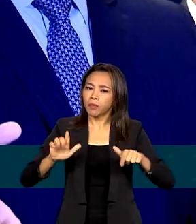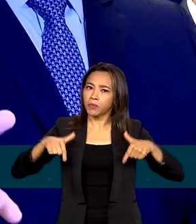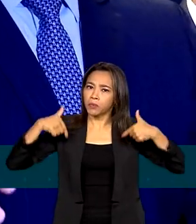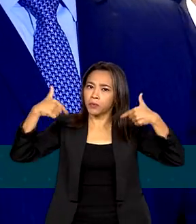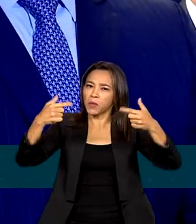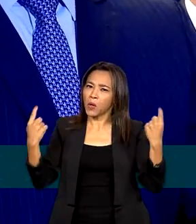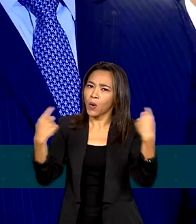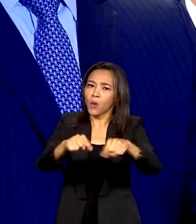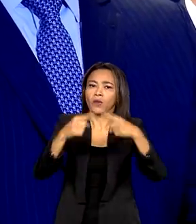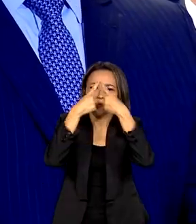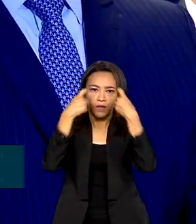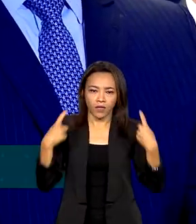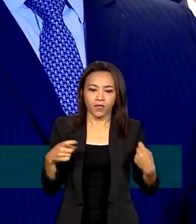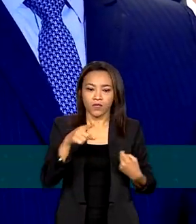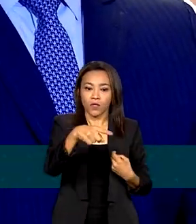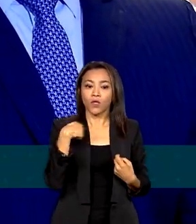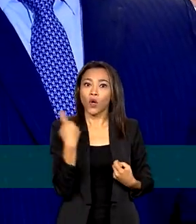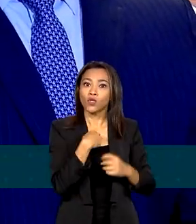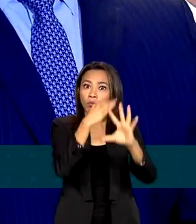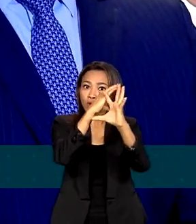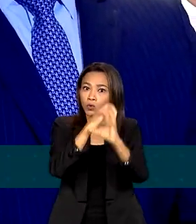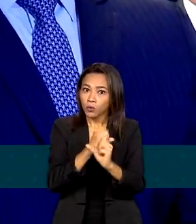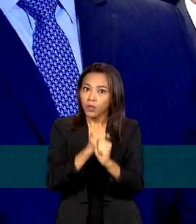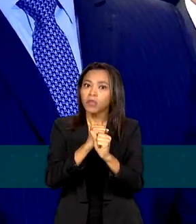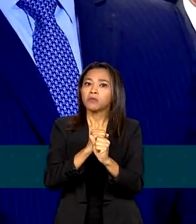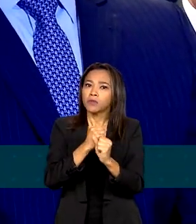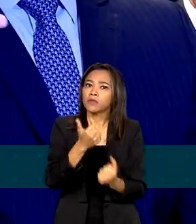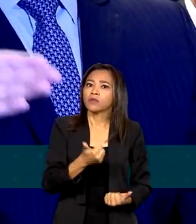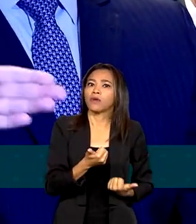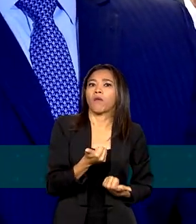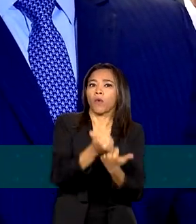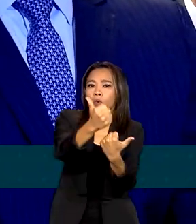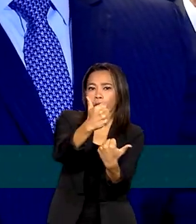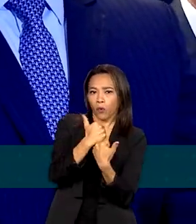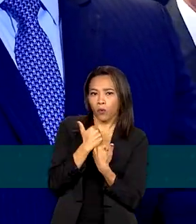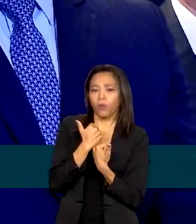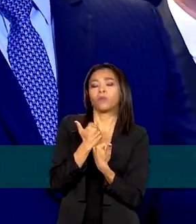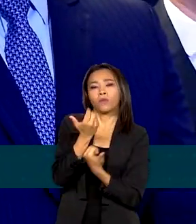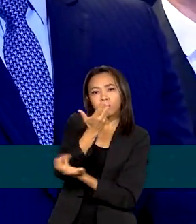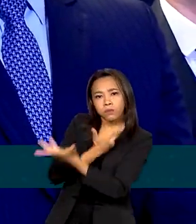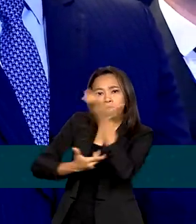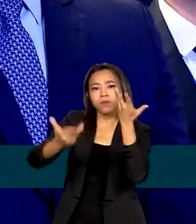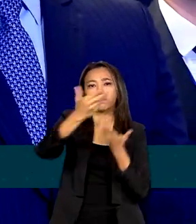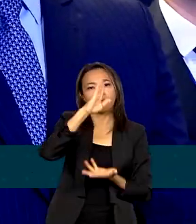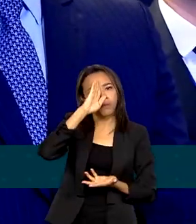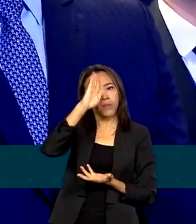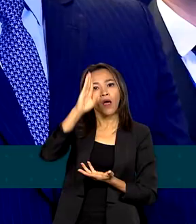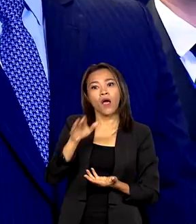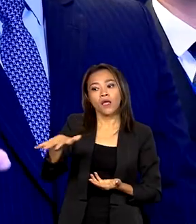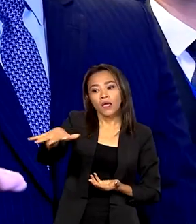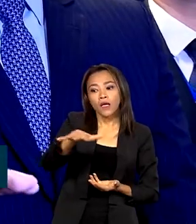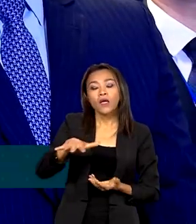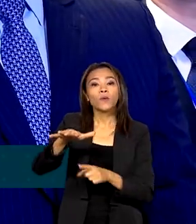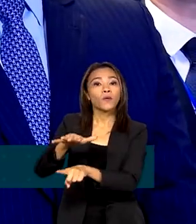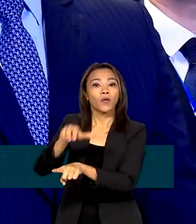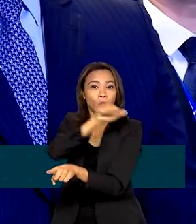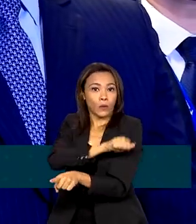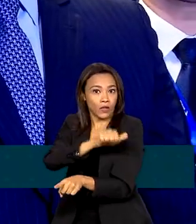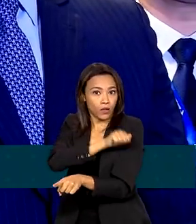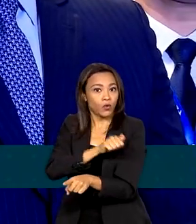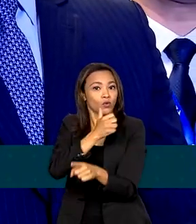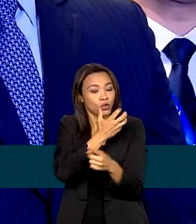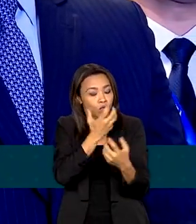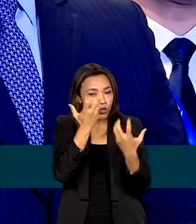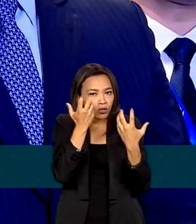ampliando essas forças cooperativas com os estados, inclusive, obviamente, o Rio de Janeiro, para que nós possamos, com isso, enfrentar